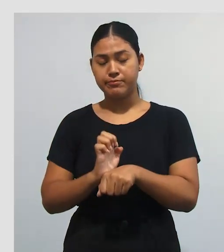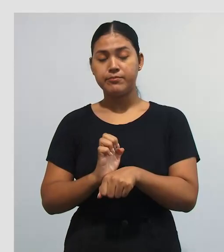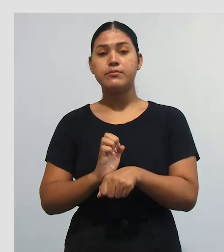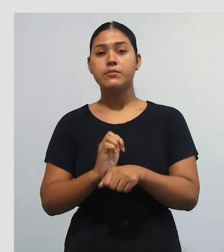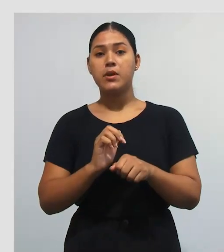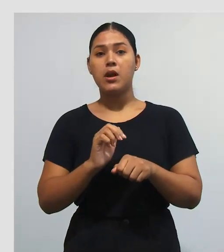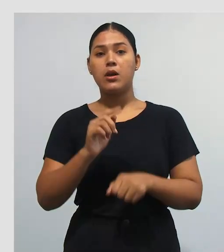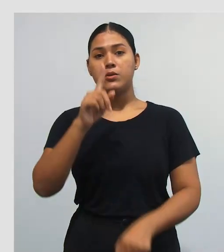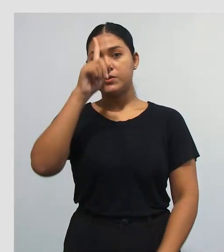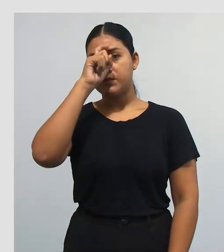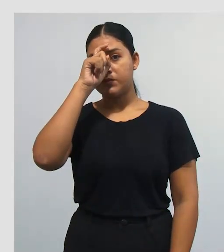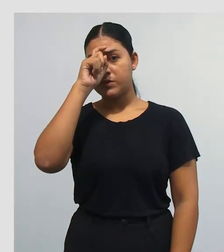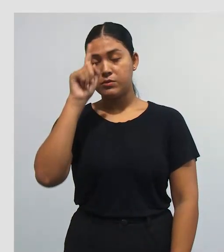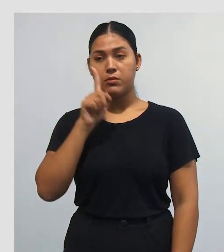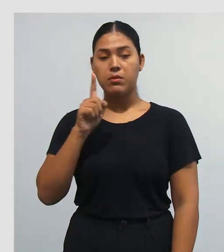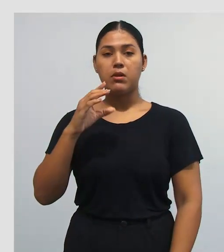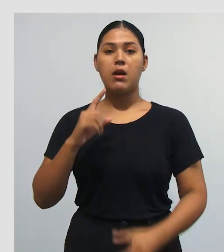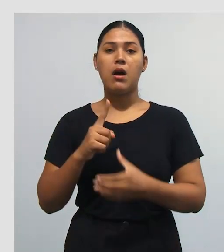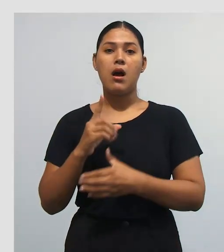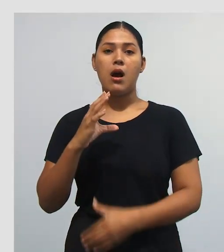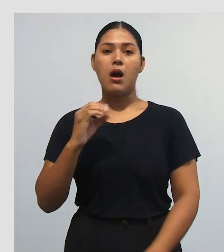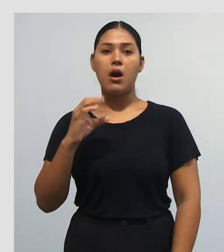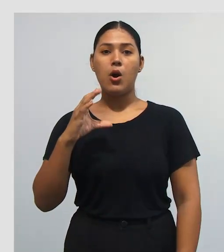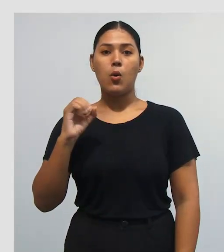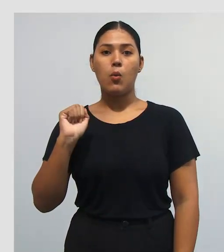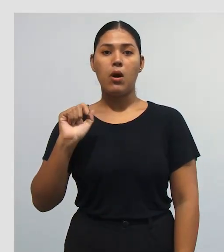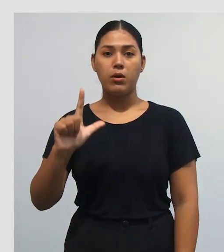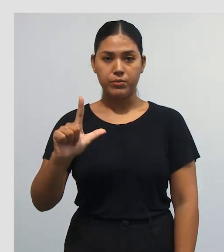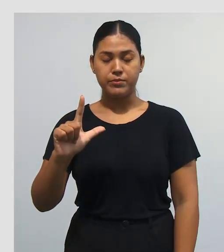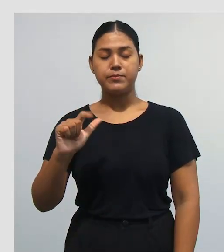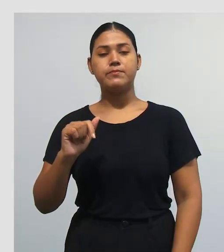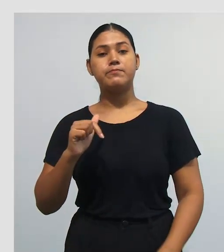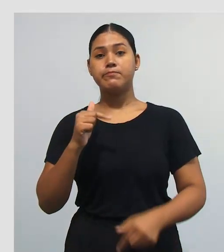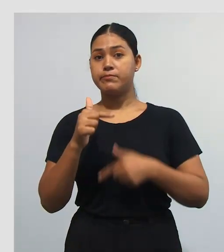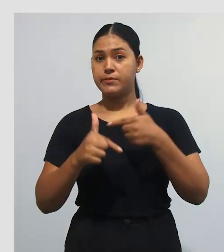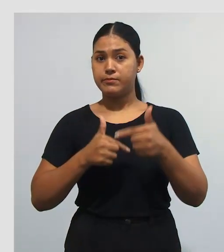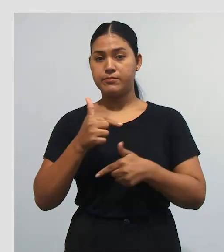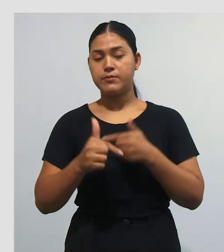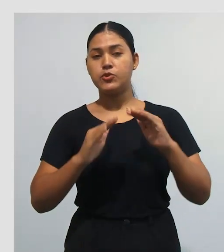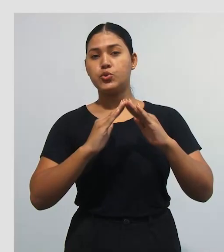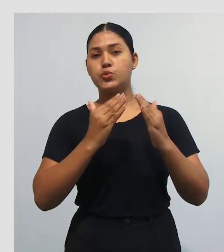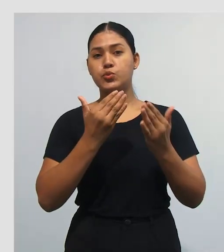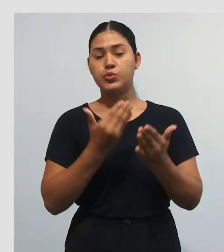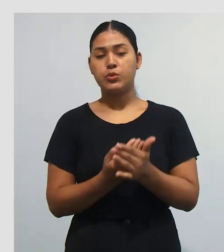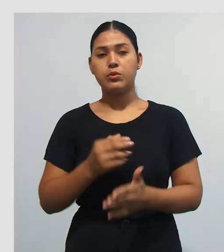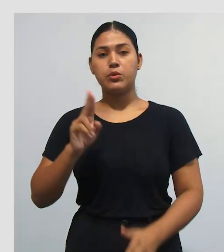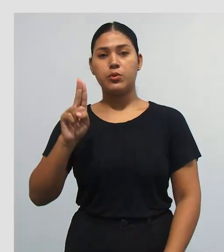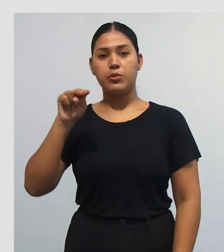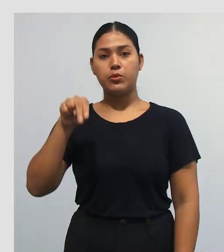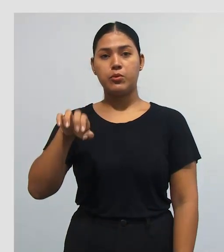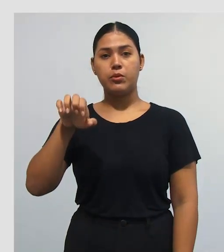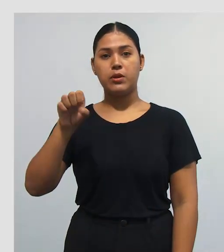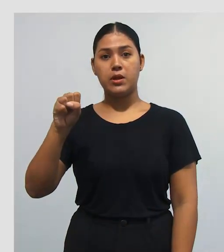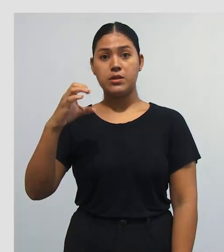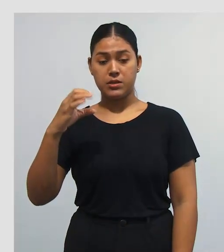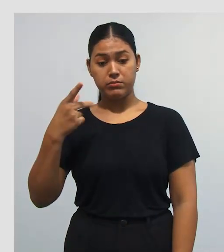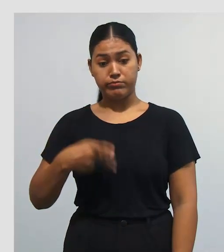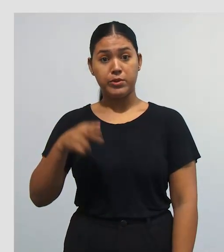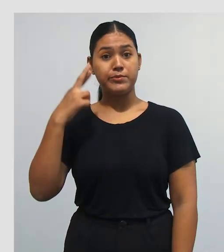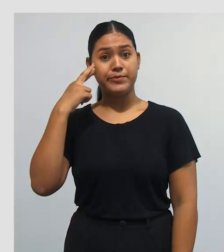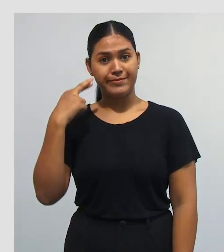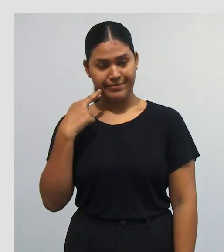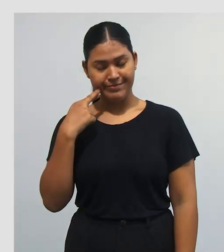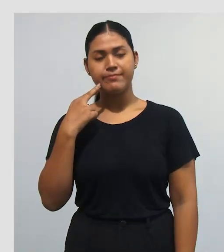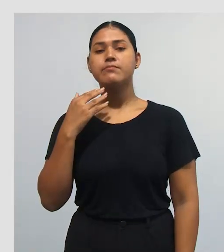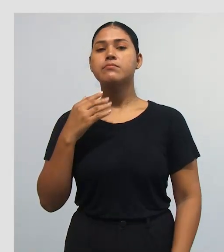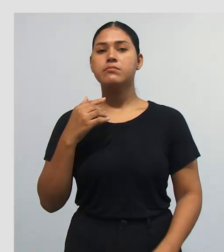no Hospital Regional em Cacoal, hoje em dia o Euro. Fui professora de Economia da Unesc, Universidade do nosso Estado de Rondônia